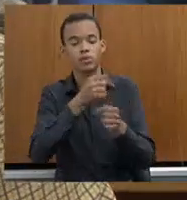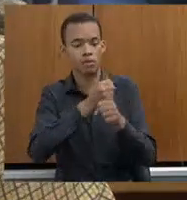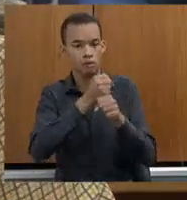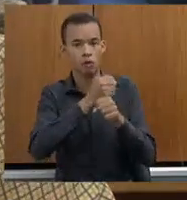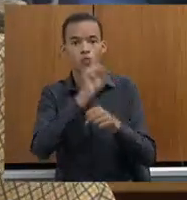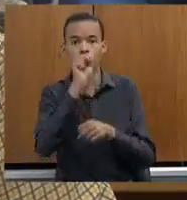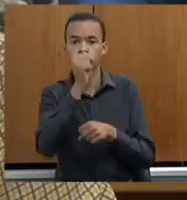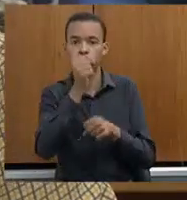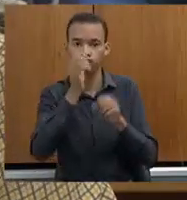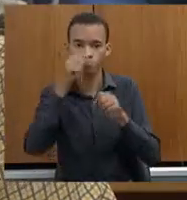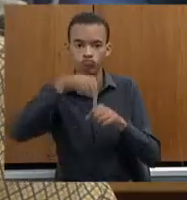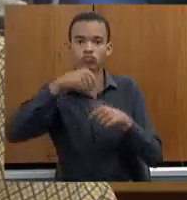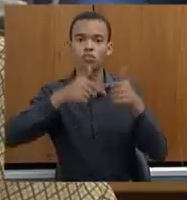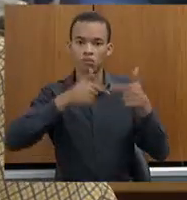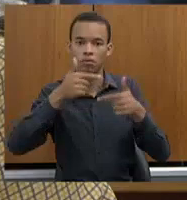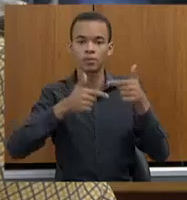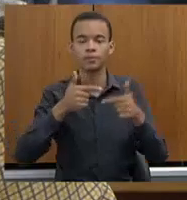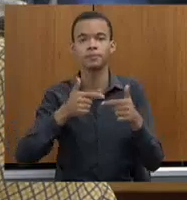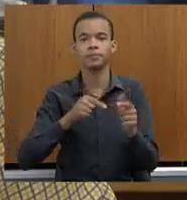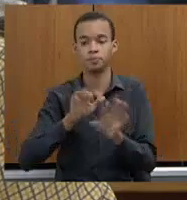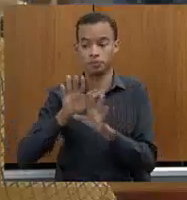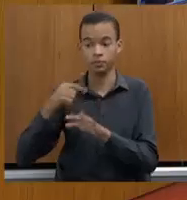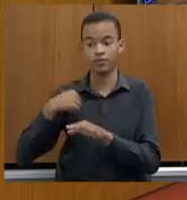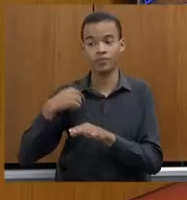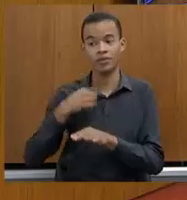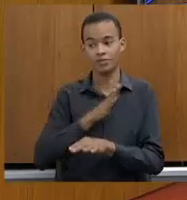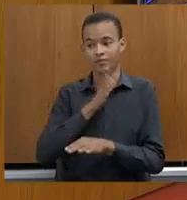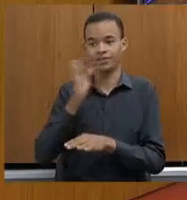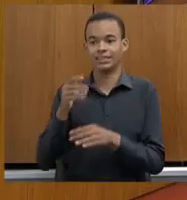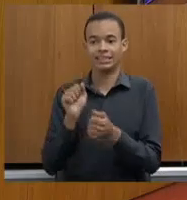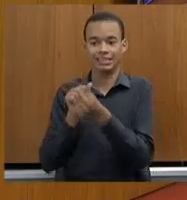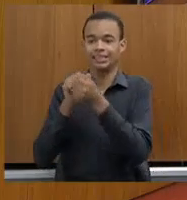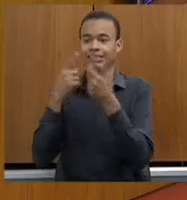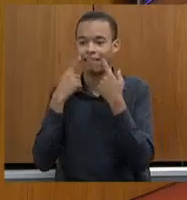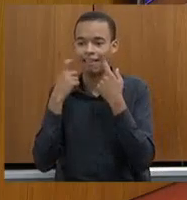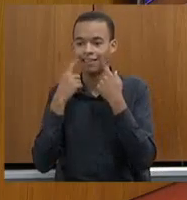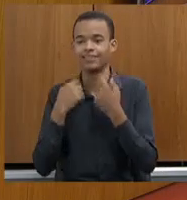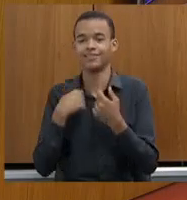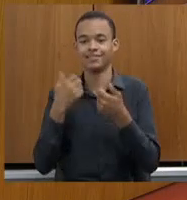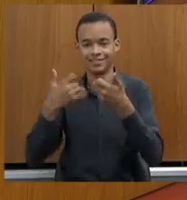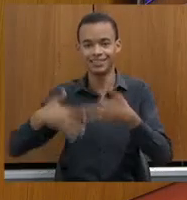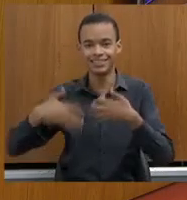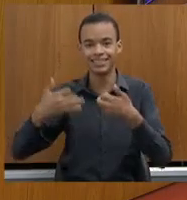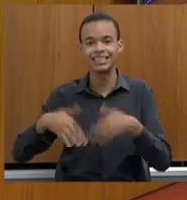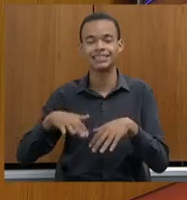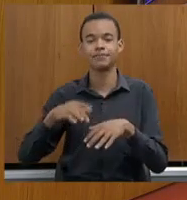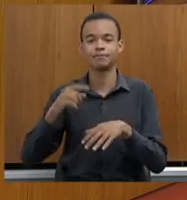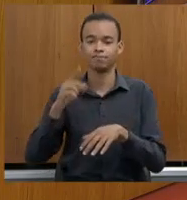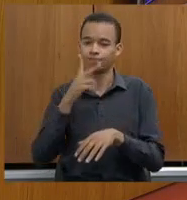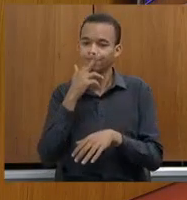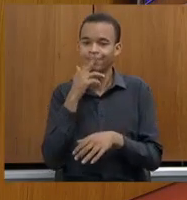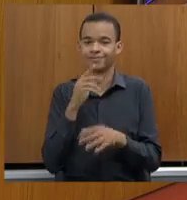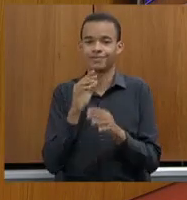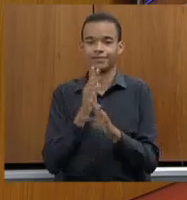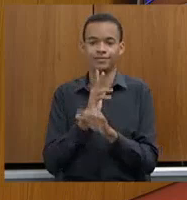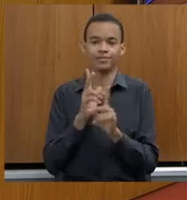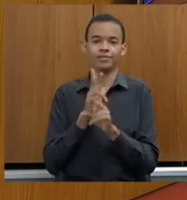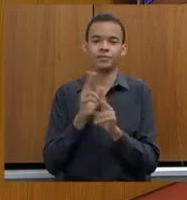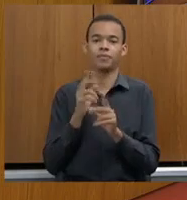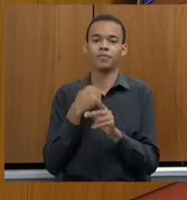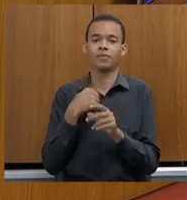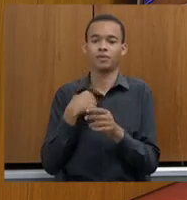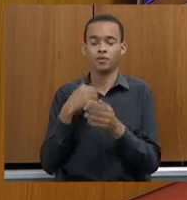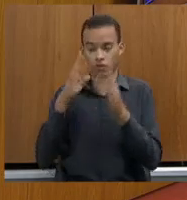oito anos... Eu só não fui lá para não chorar também, por isso que eu não que eu partiei. não foi falta de delicadeza com vossa